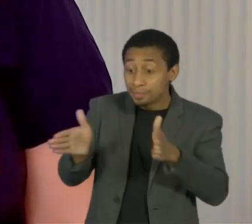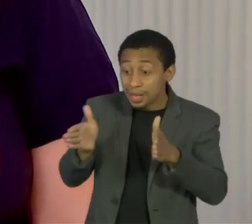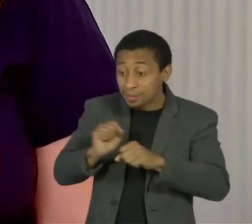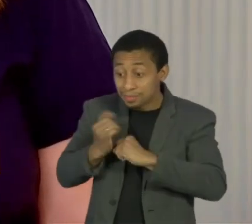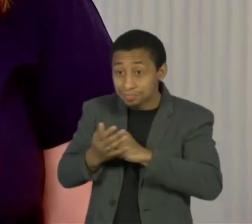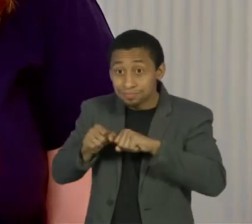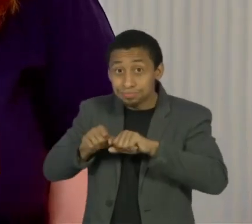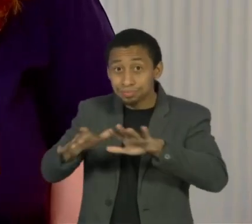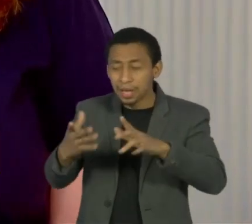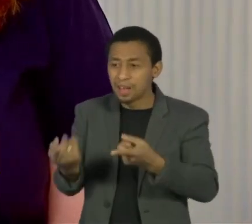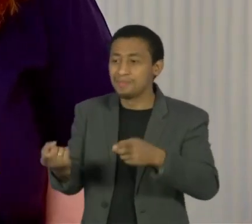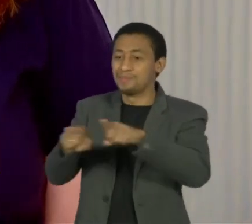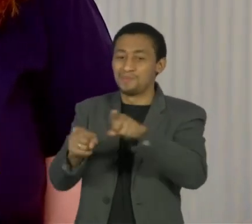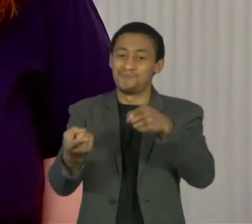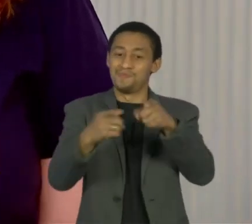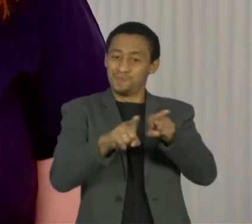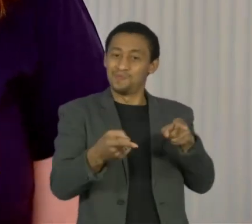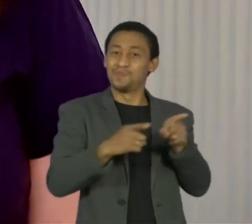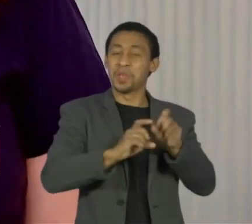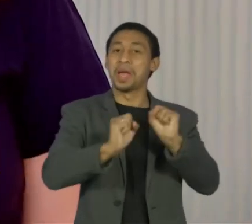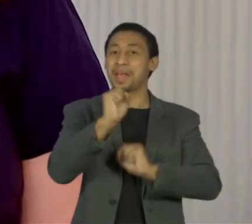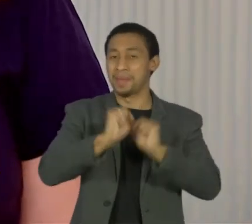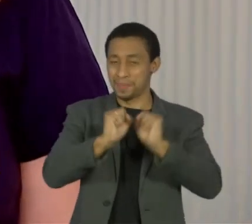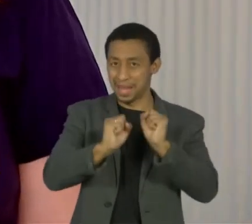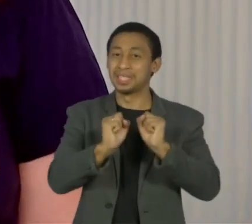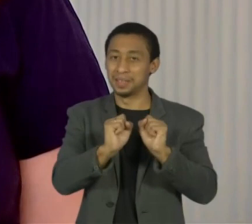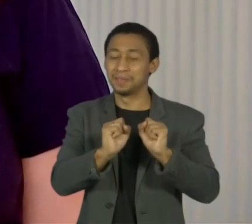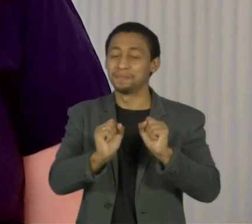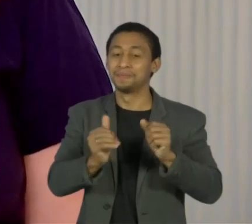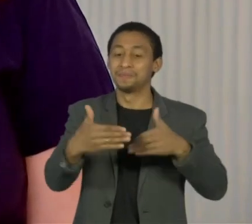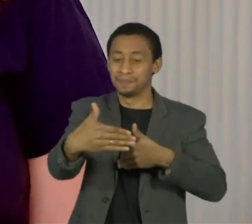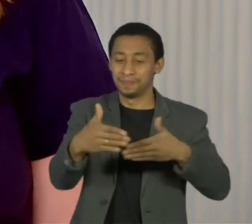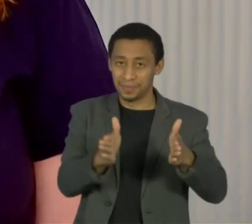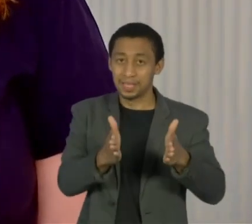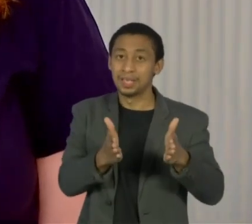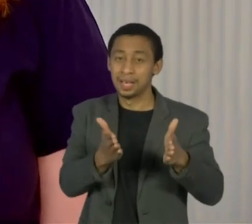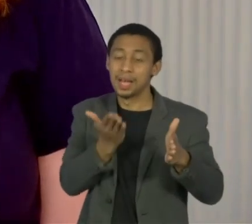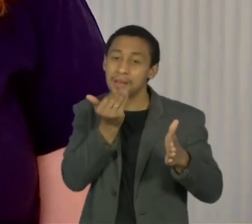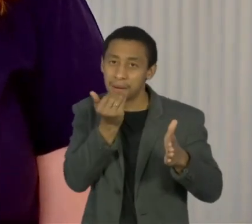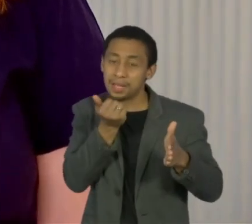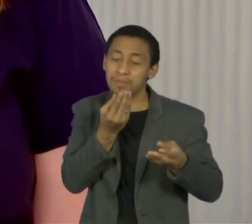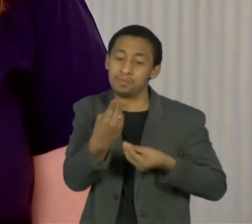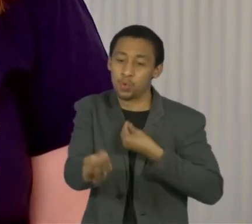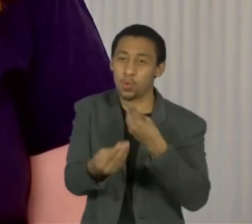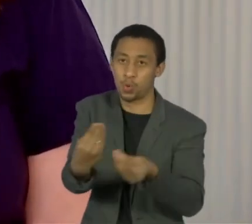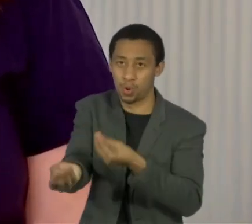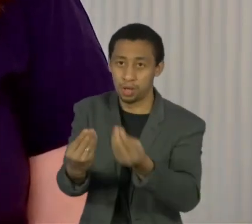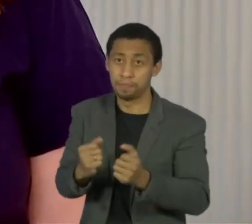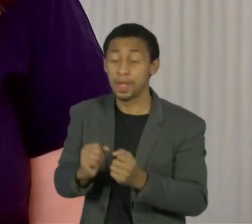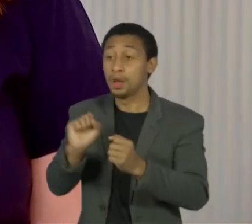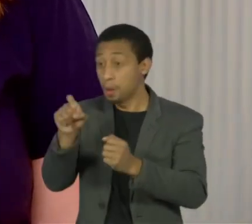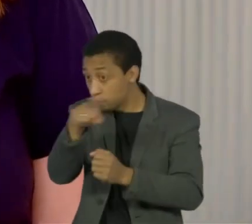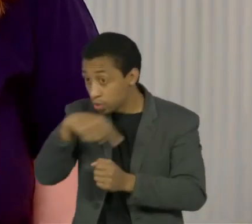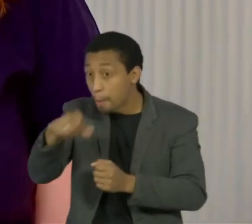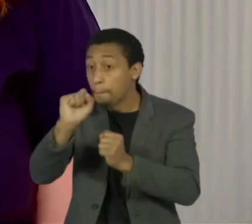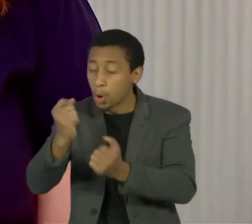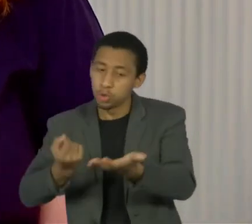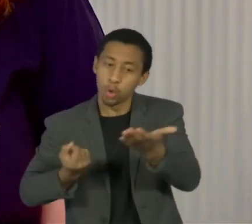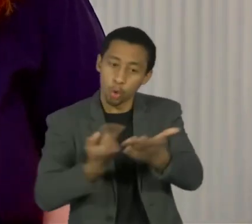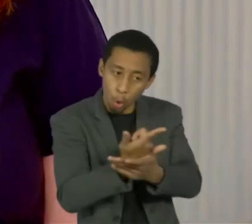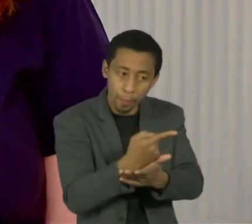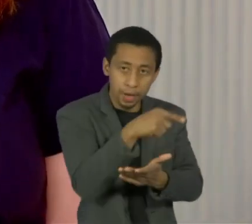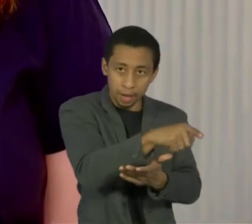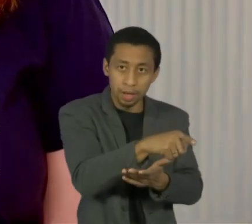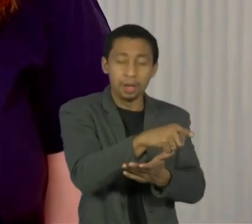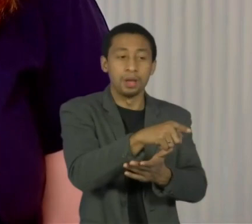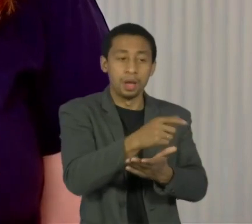Então, a gente fez parceria com empresas que distribuem cestas básicas. A pessoa pode comprar dessas empresas e entregar diretamente no nosso centro de